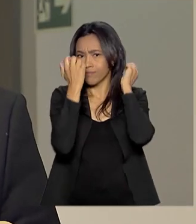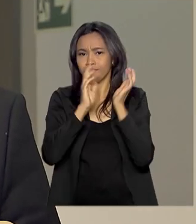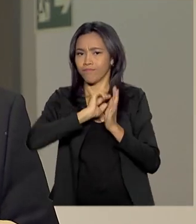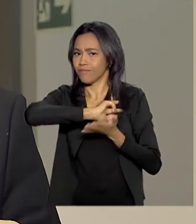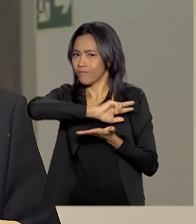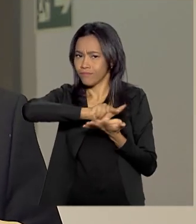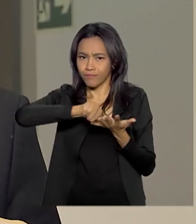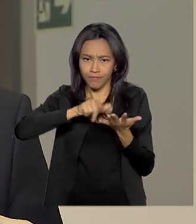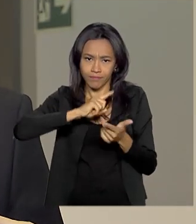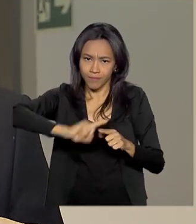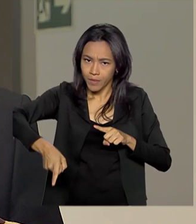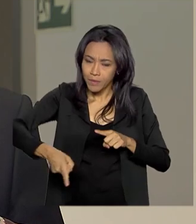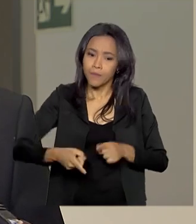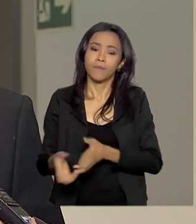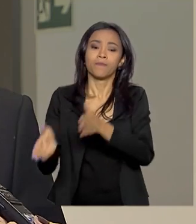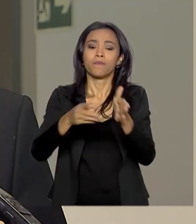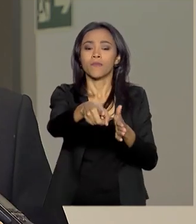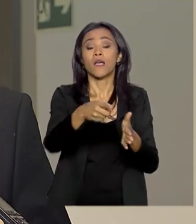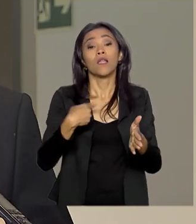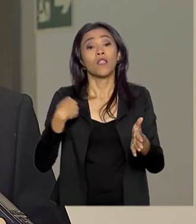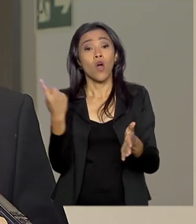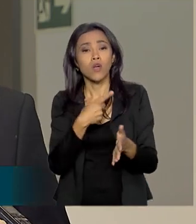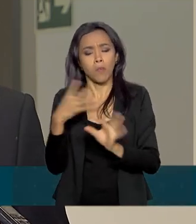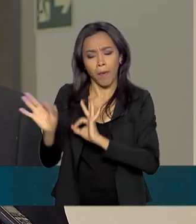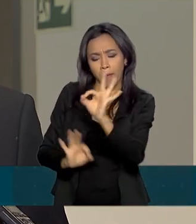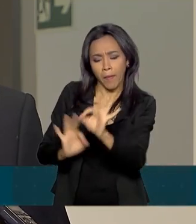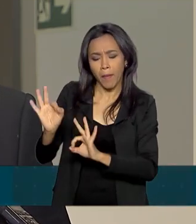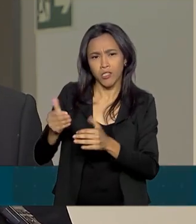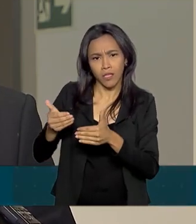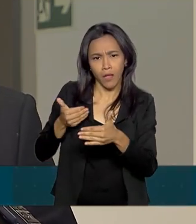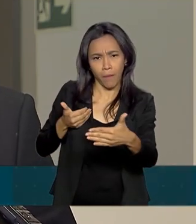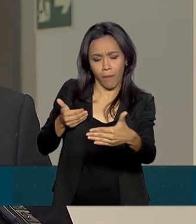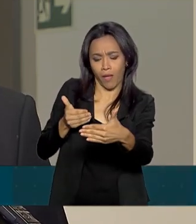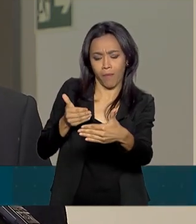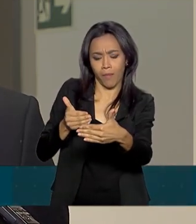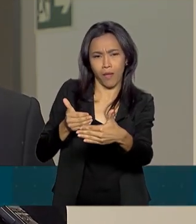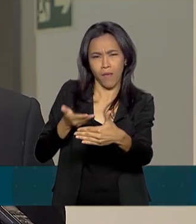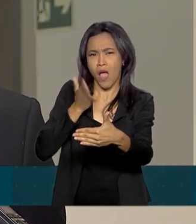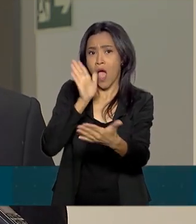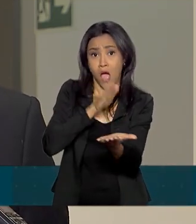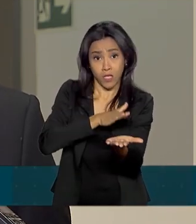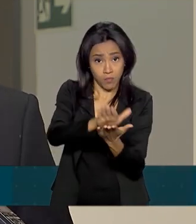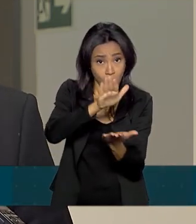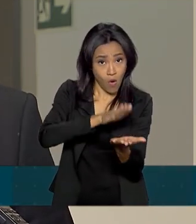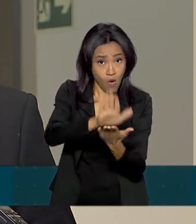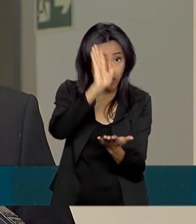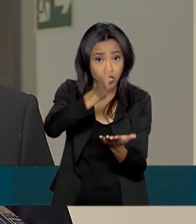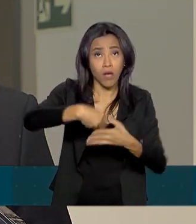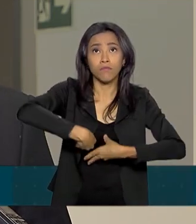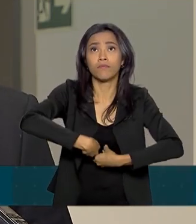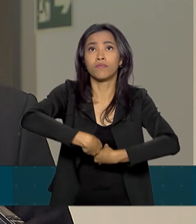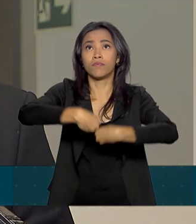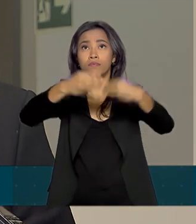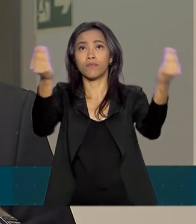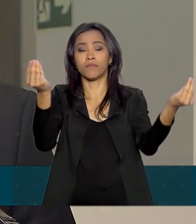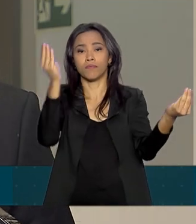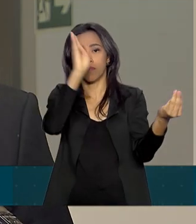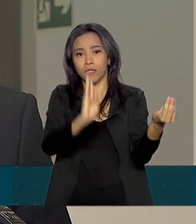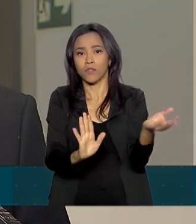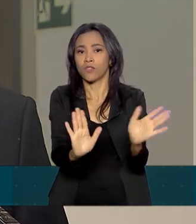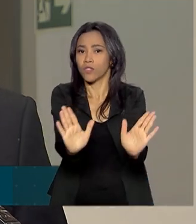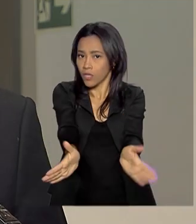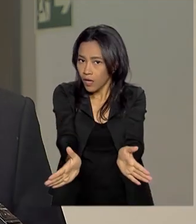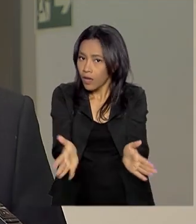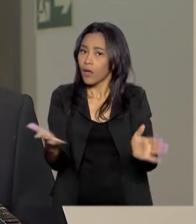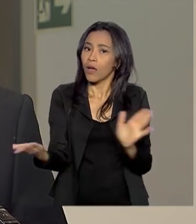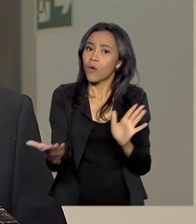para que tudo ocorra tranquilamente. Então, assim, é a reta final, as provas já foram distribuídas, então a gente agora tem entrado em contato